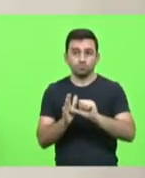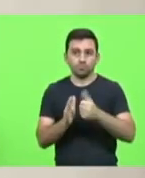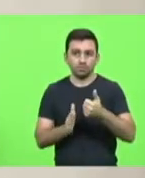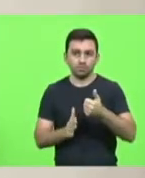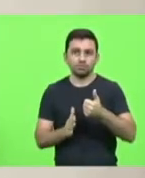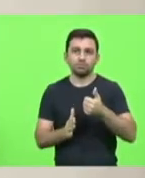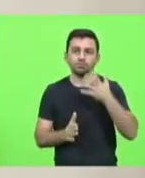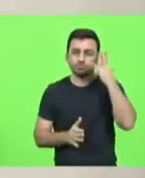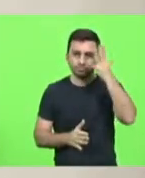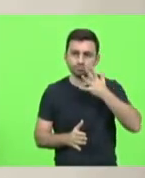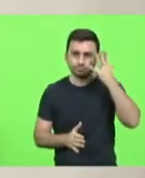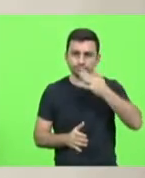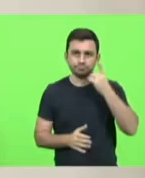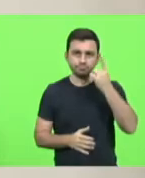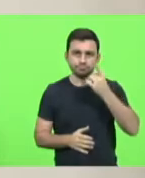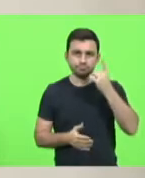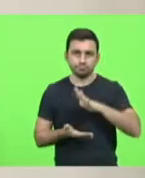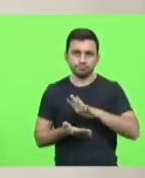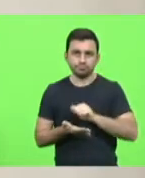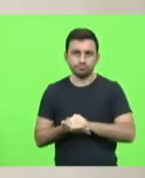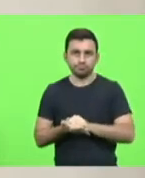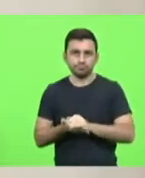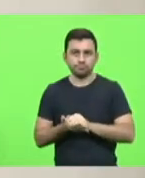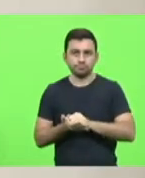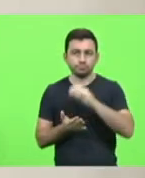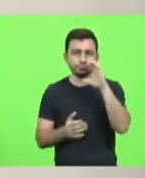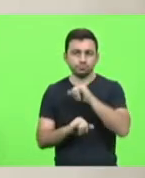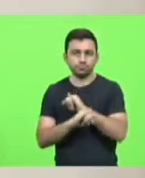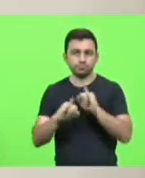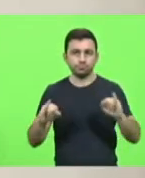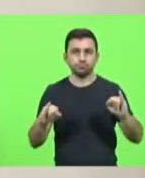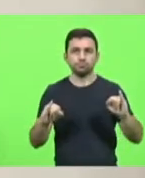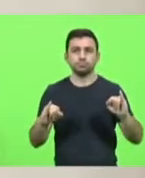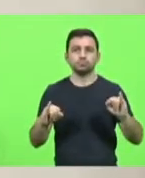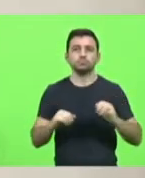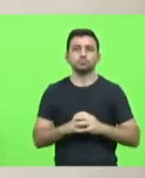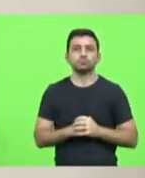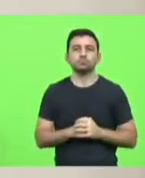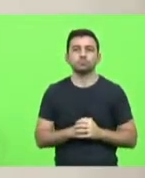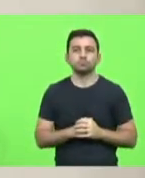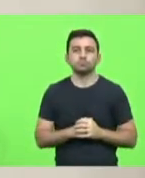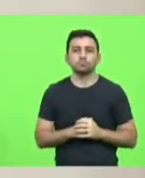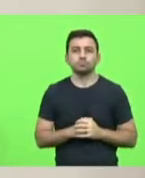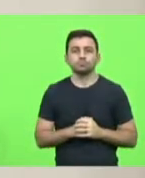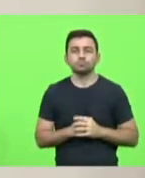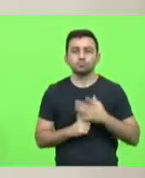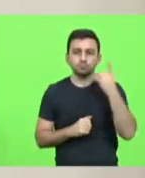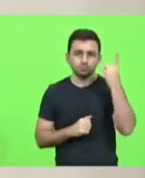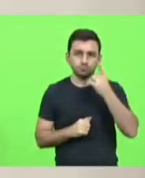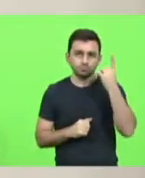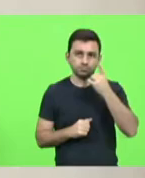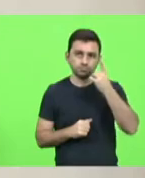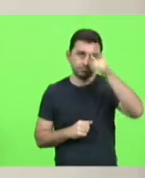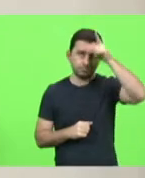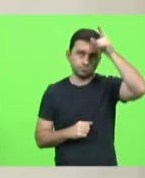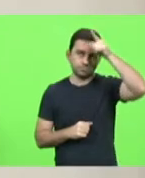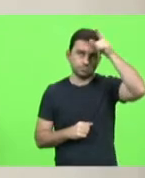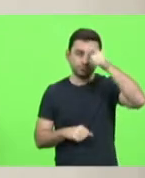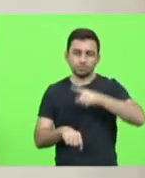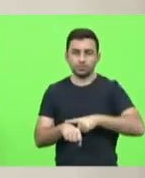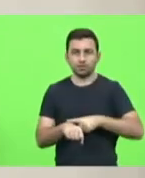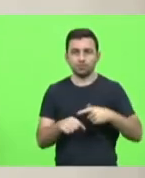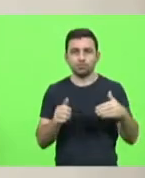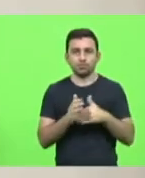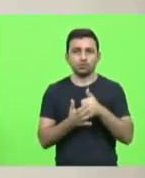Primeiro, deputado escrito em breves comunicações no dia de hoje, deputado Sargento Lima. Vossa Excelência terá 10